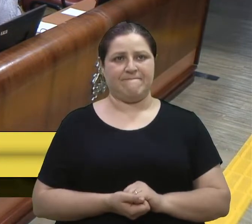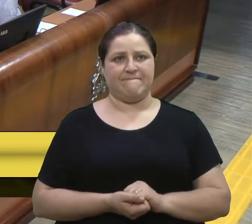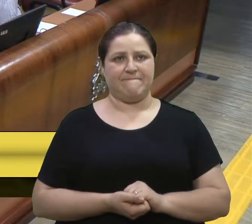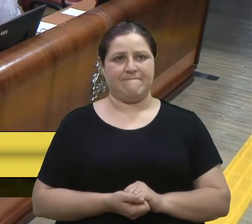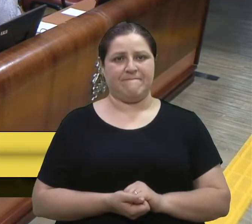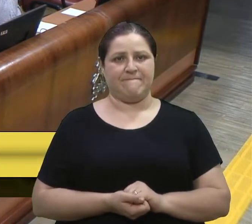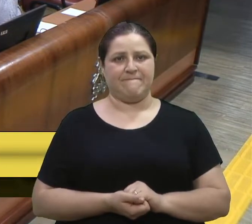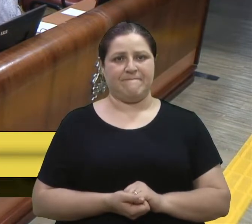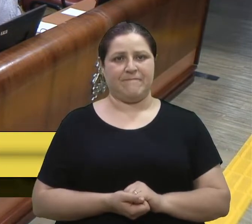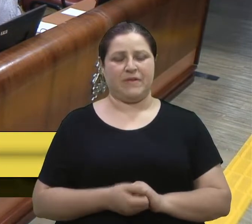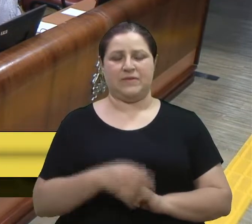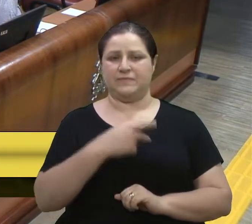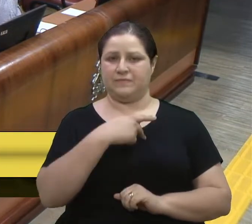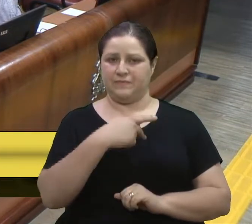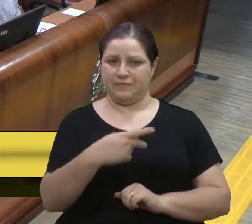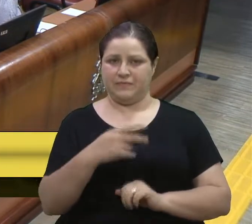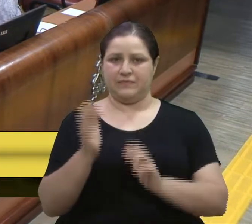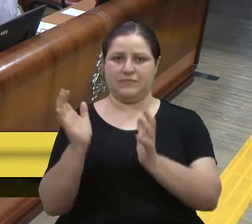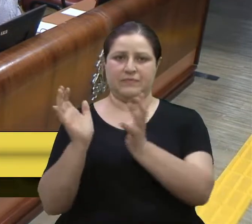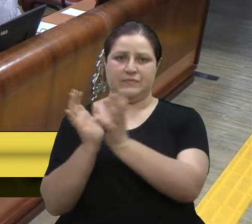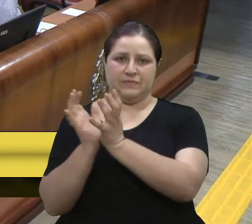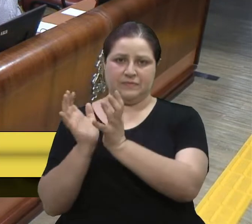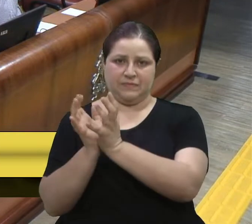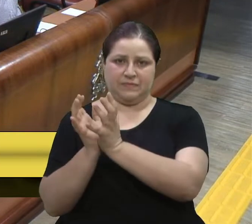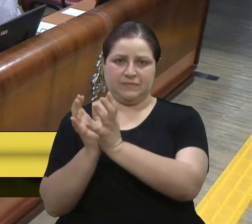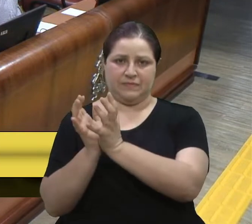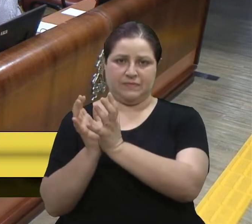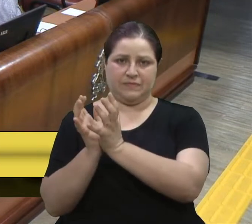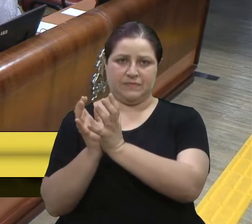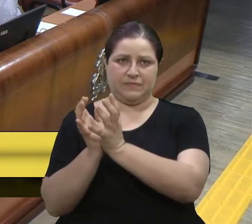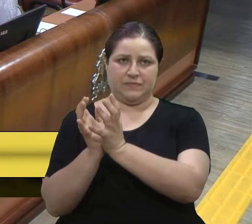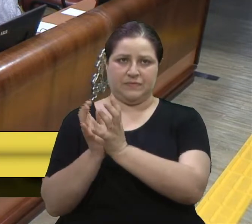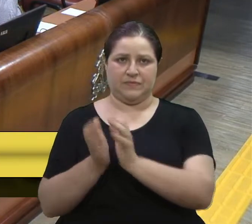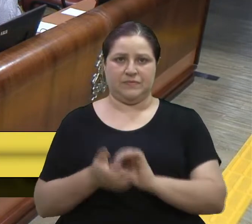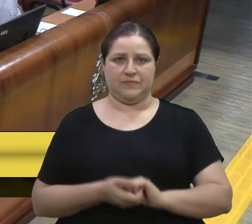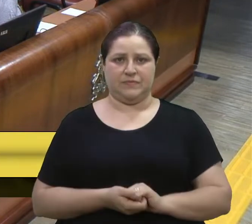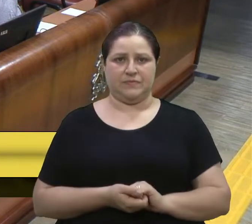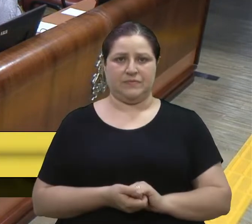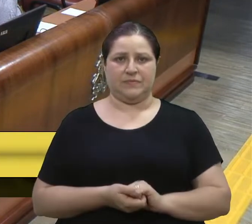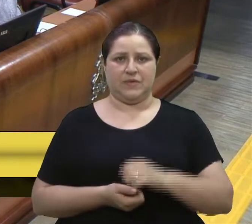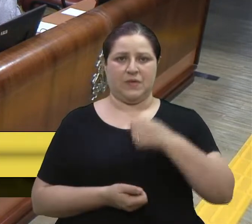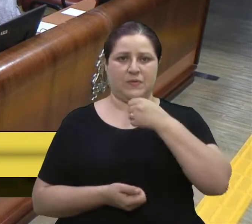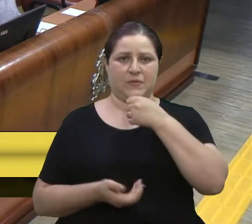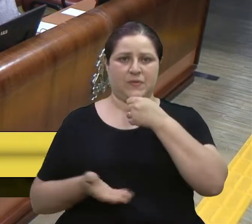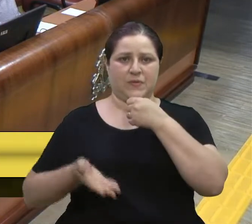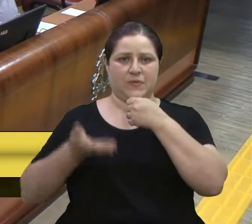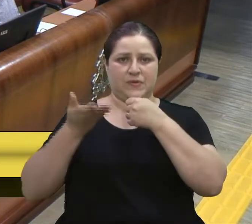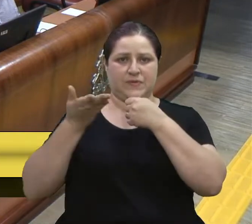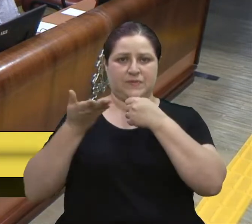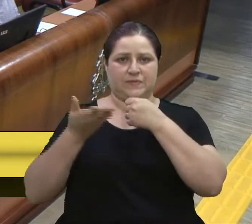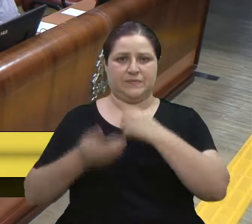Senhor presidente, nobres colegas, se puder dar um pouquinho mais de volume que eu...